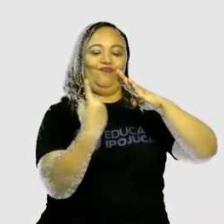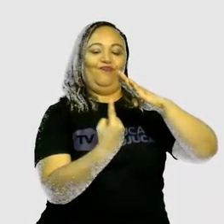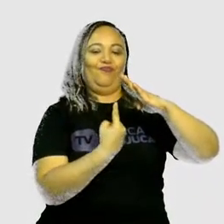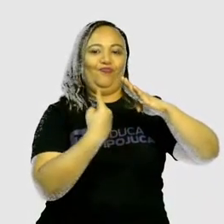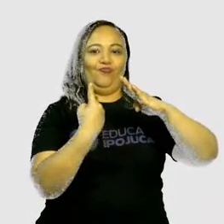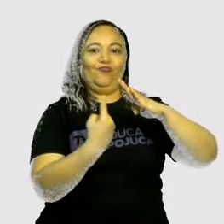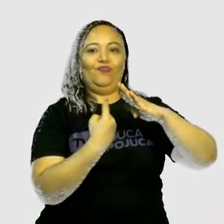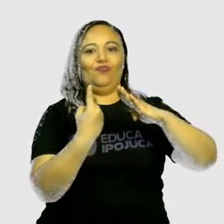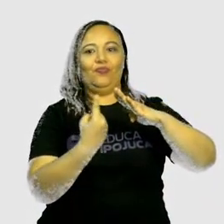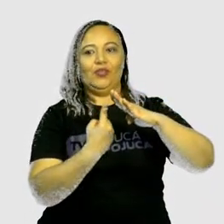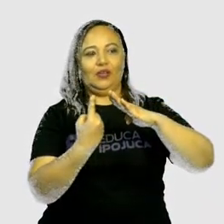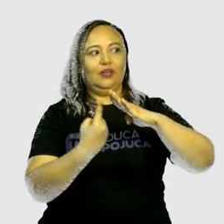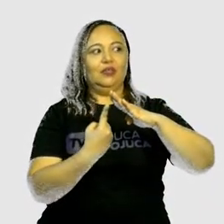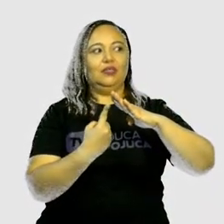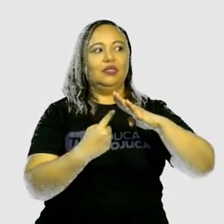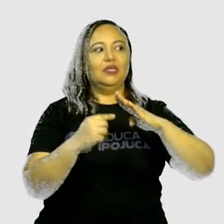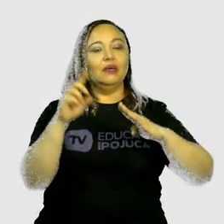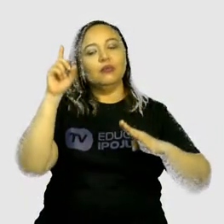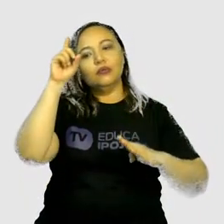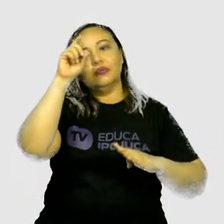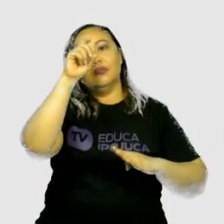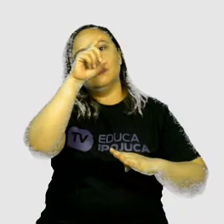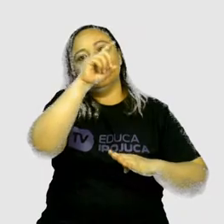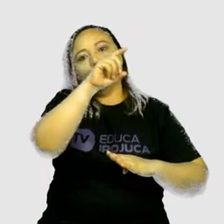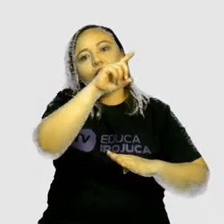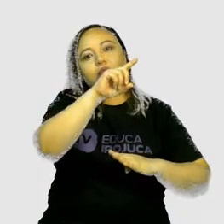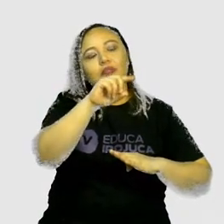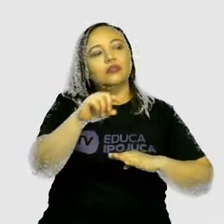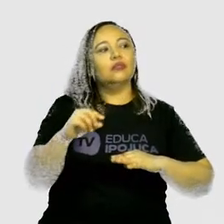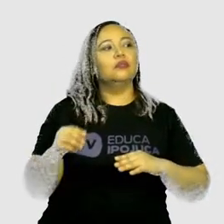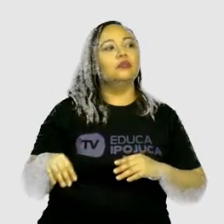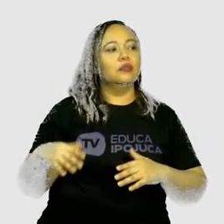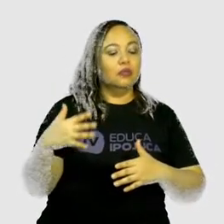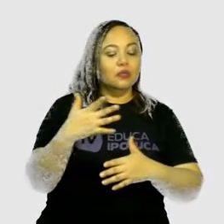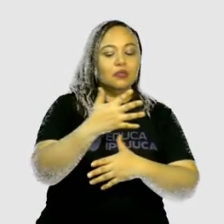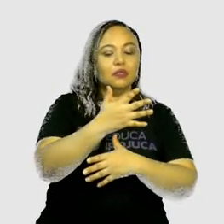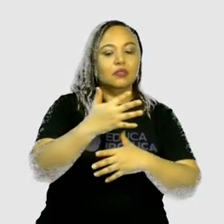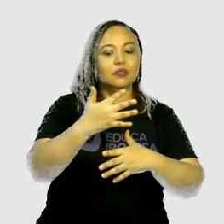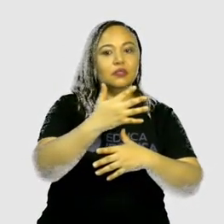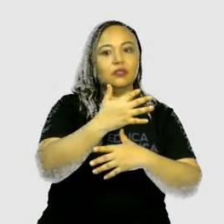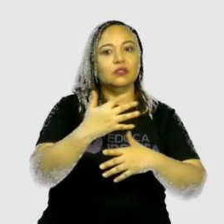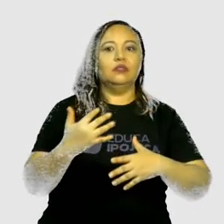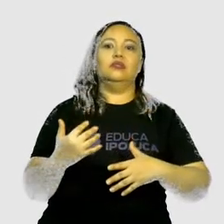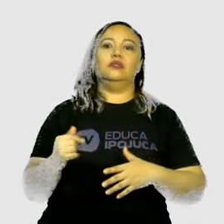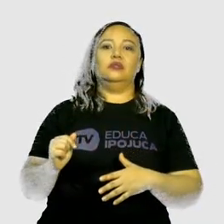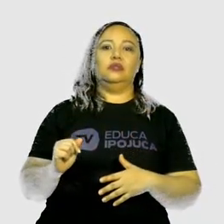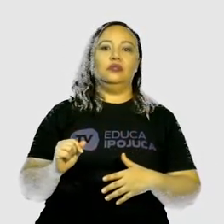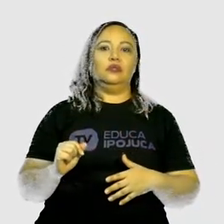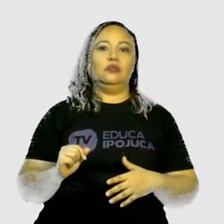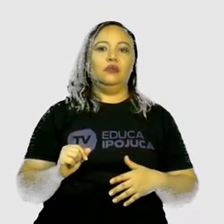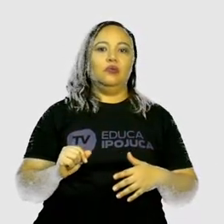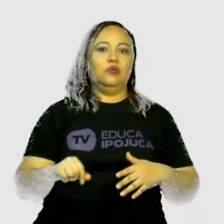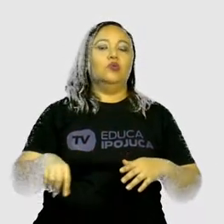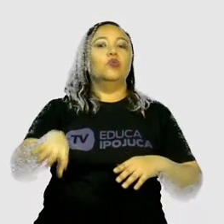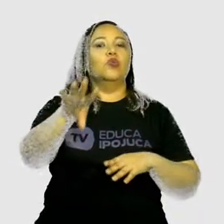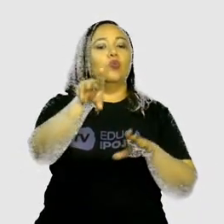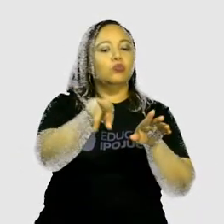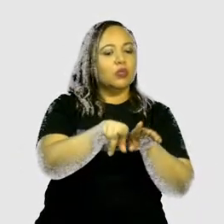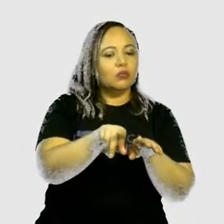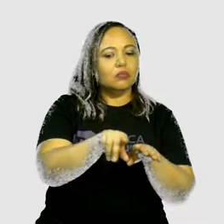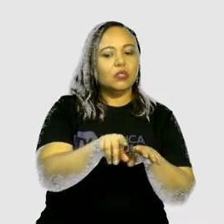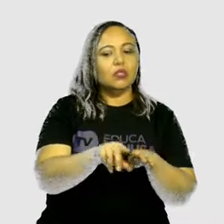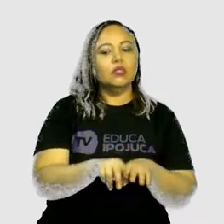social? O difícil acesso torna escasso o acesso a serviços públicos